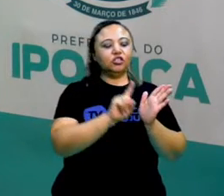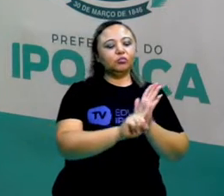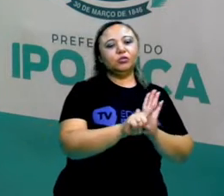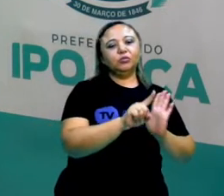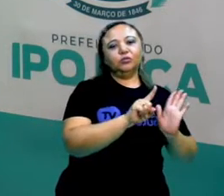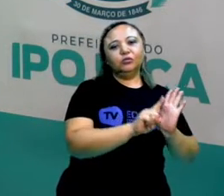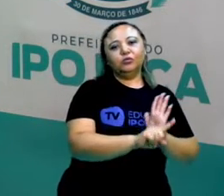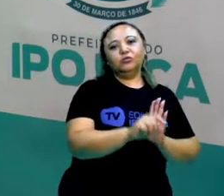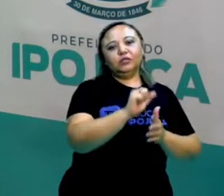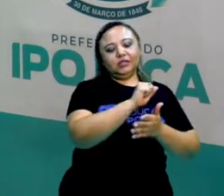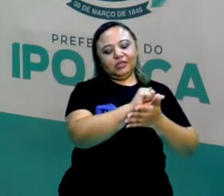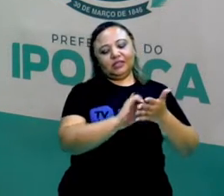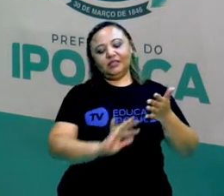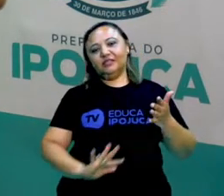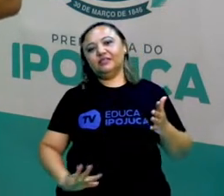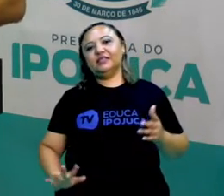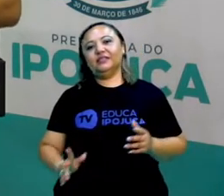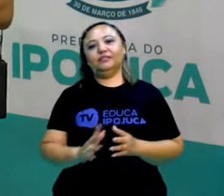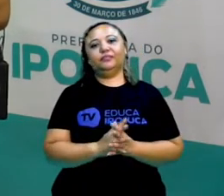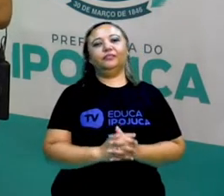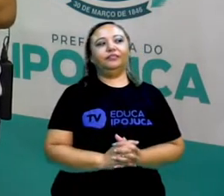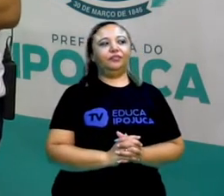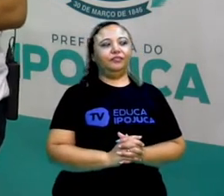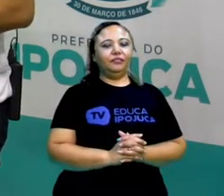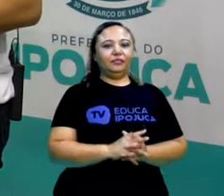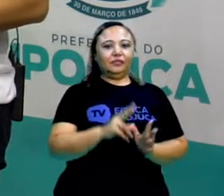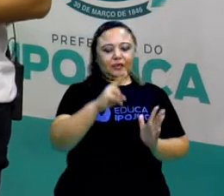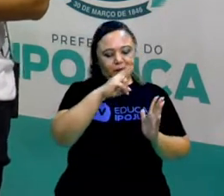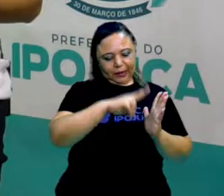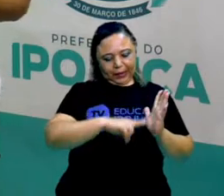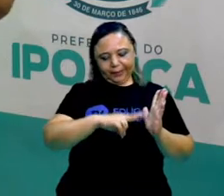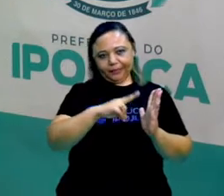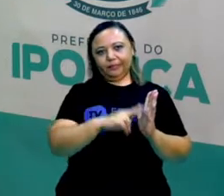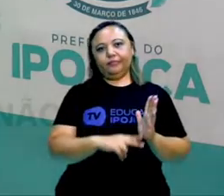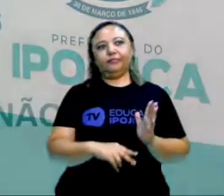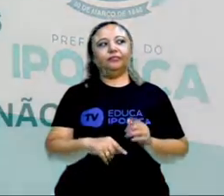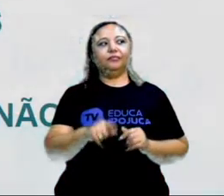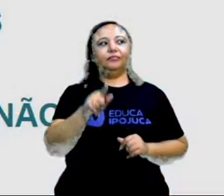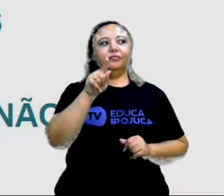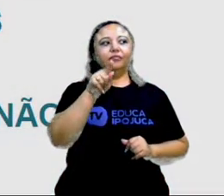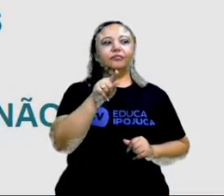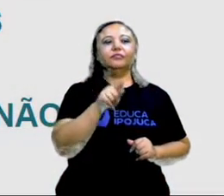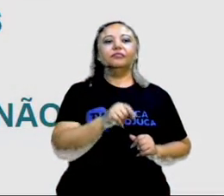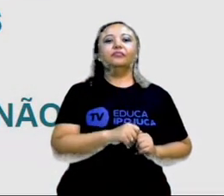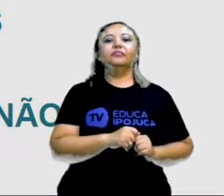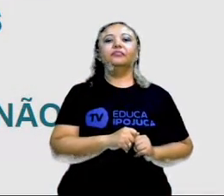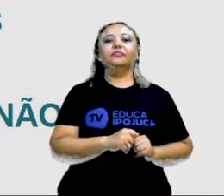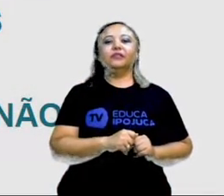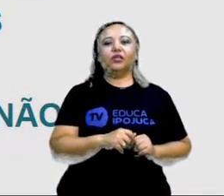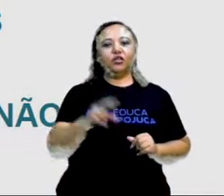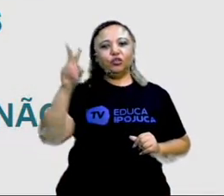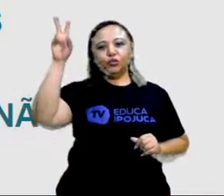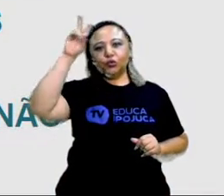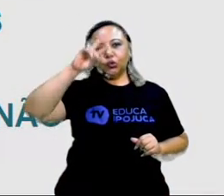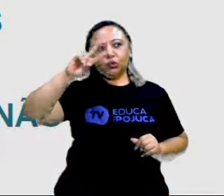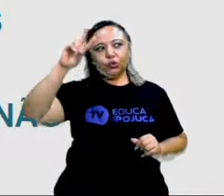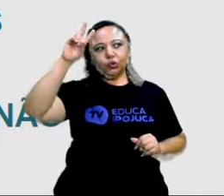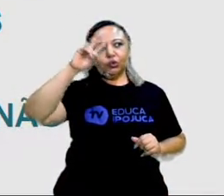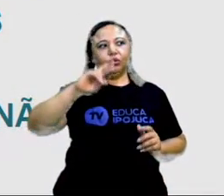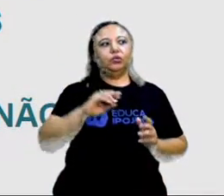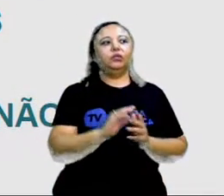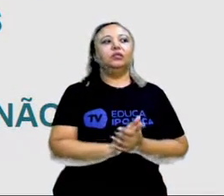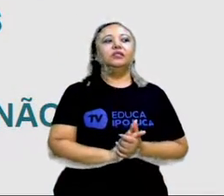questionários que vêm depois. Vamos lá para a nossa leitura? Hoje eu trouxe para vocês essa historinha, essa fábula